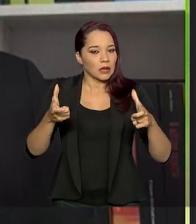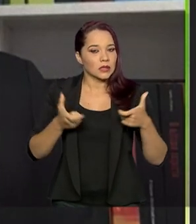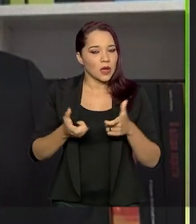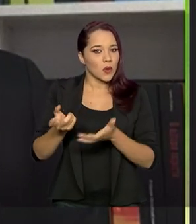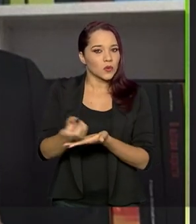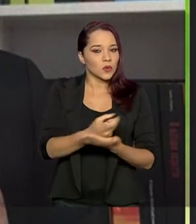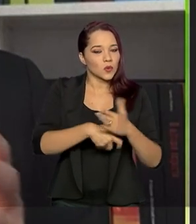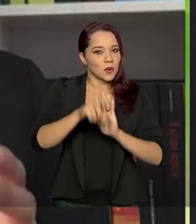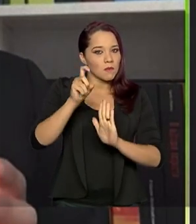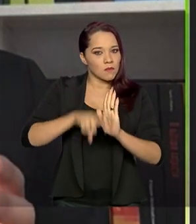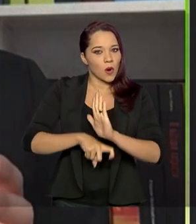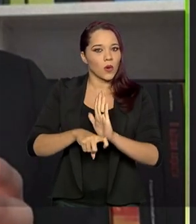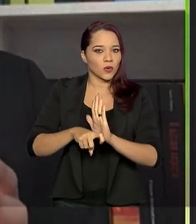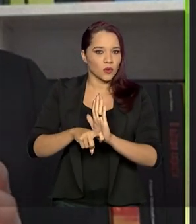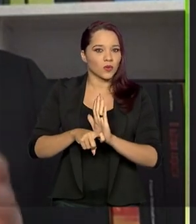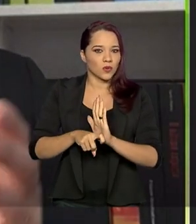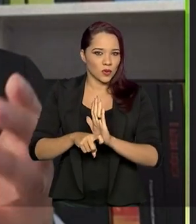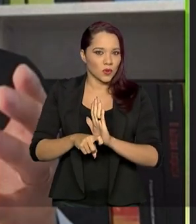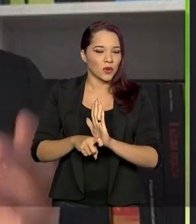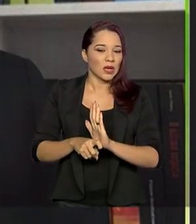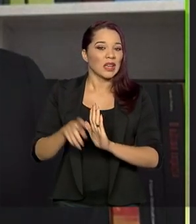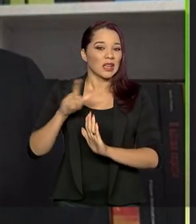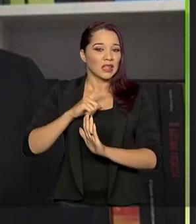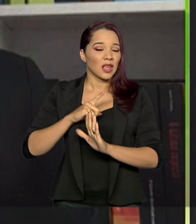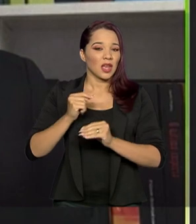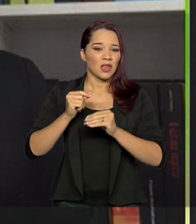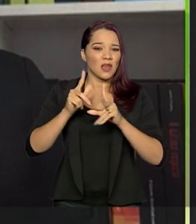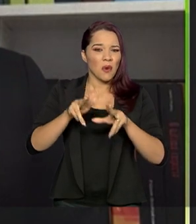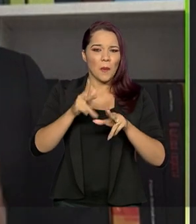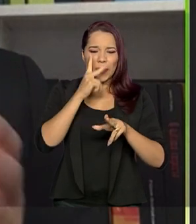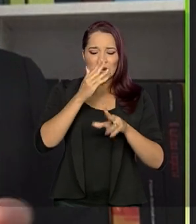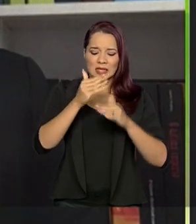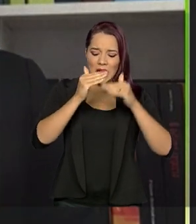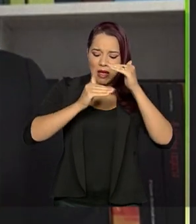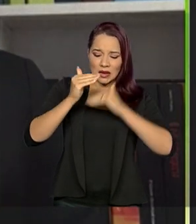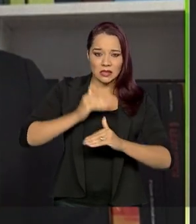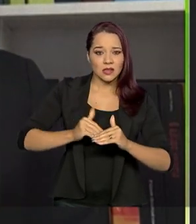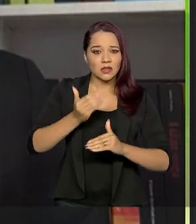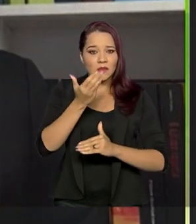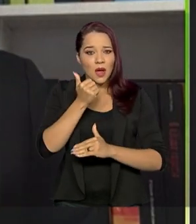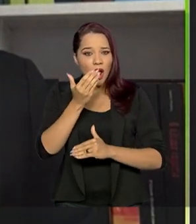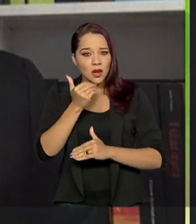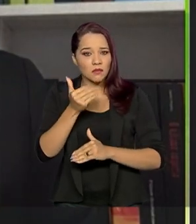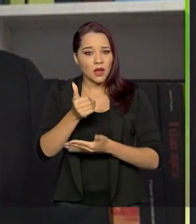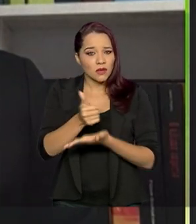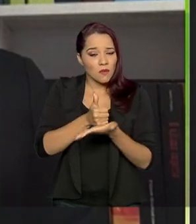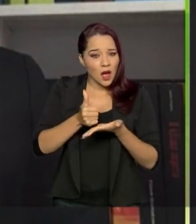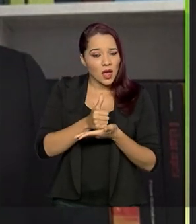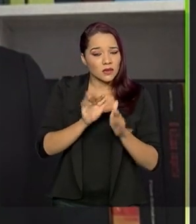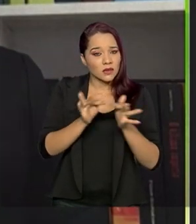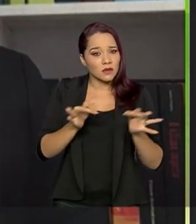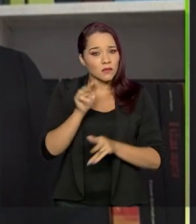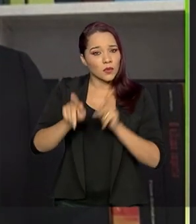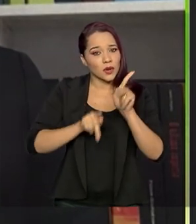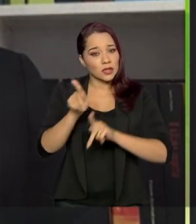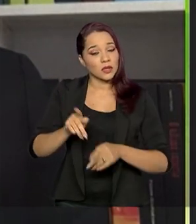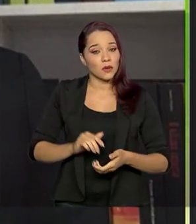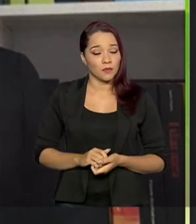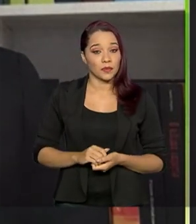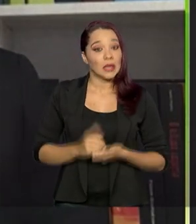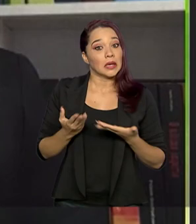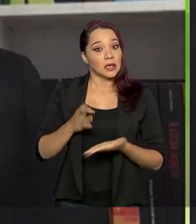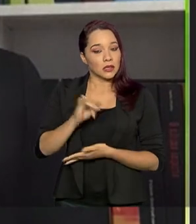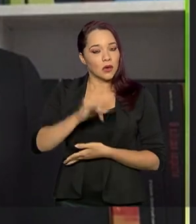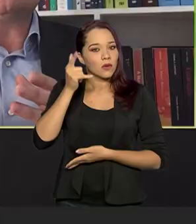tributação gravosa que traz regressividade sobre os alimentos básicos da população. Isso se conseguir